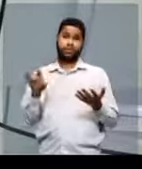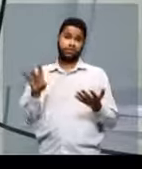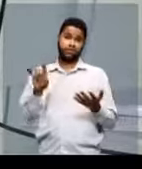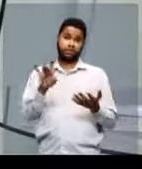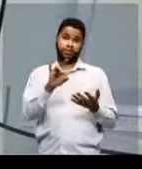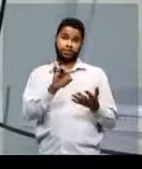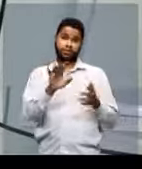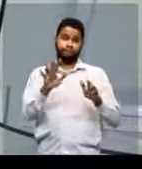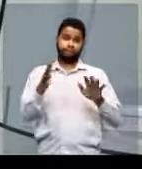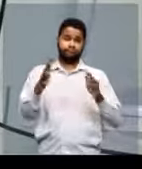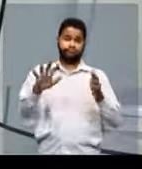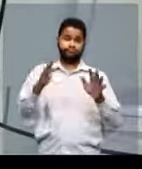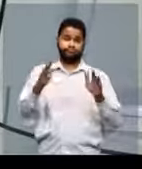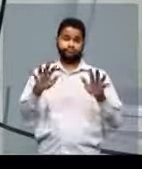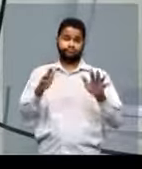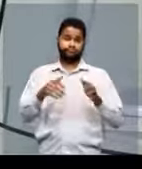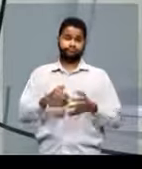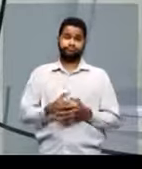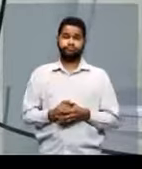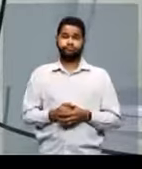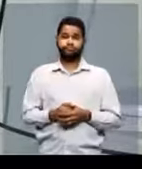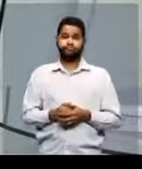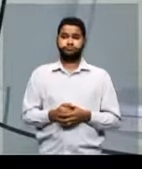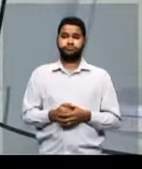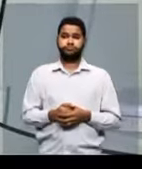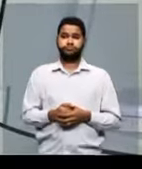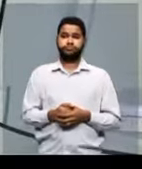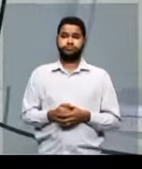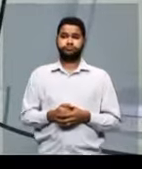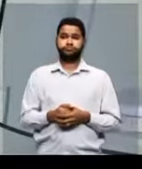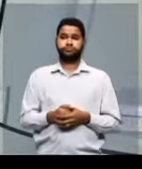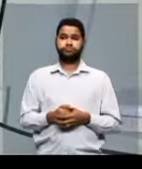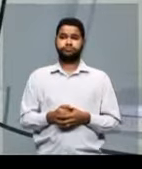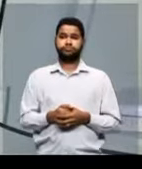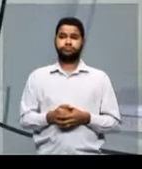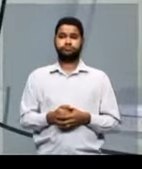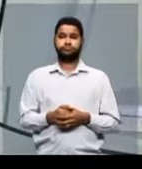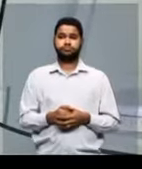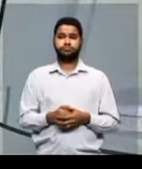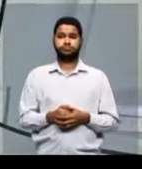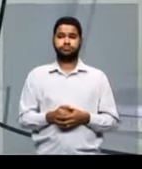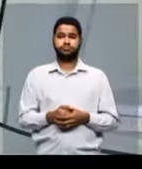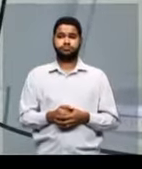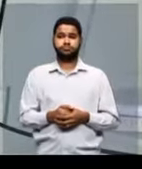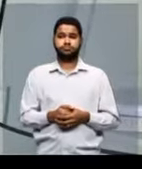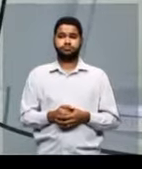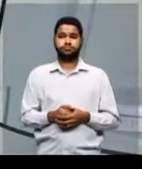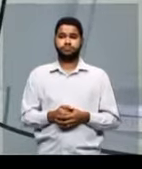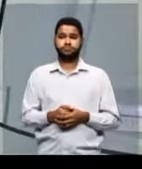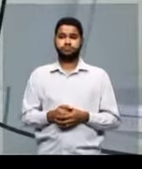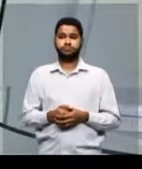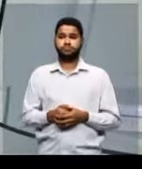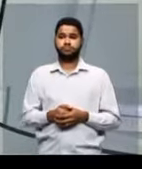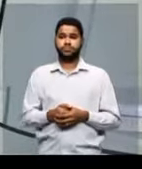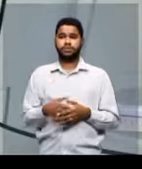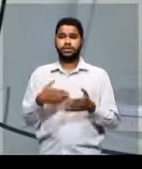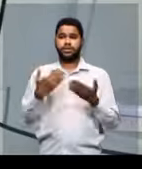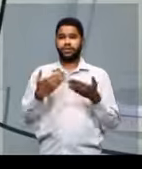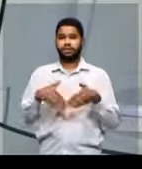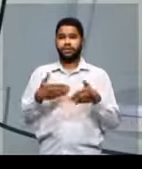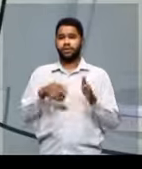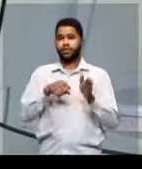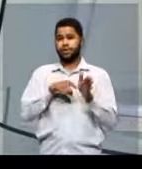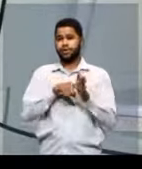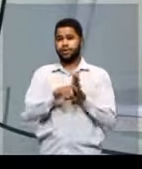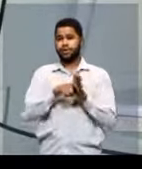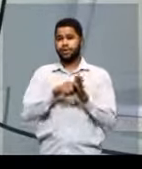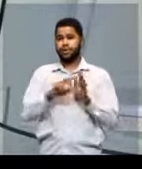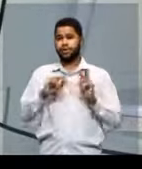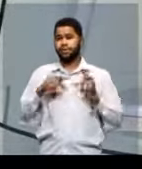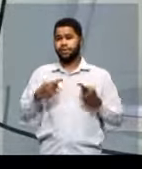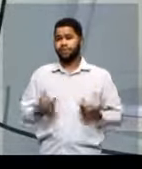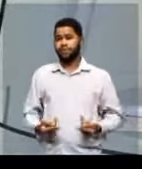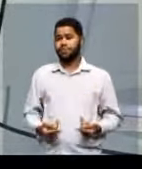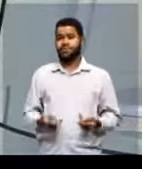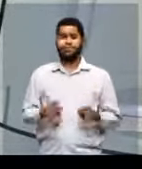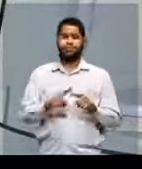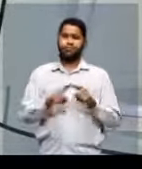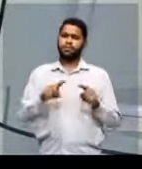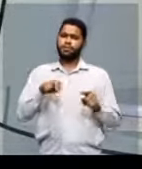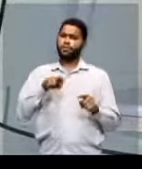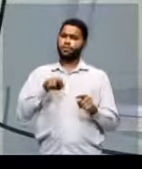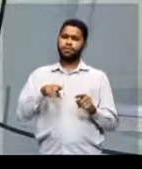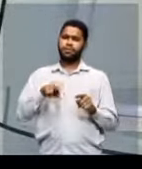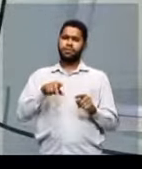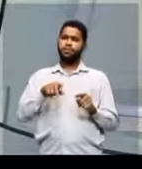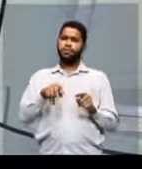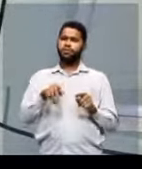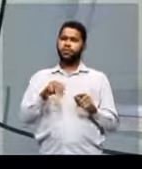cada disciplina ali. Na prova de ciências humanas, mas não é assim que é